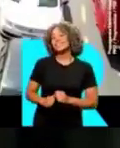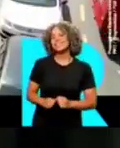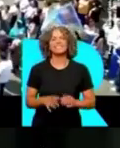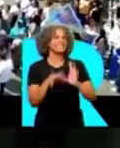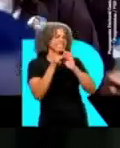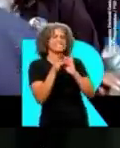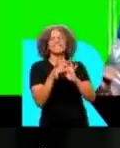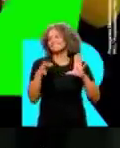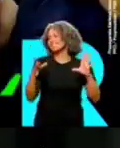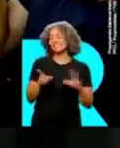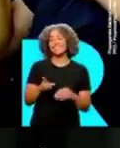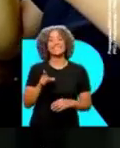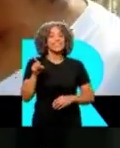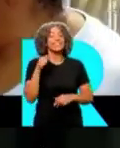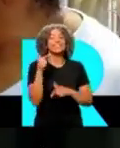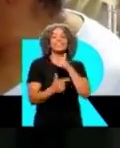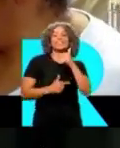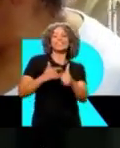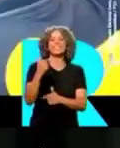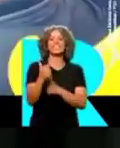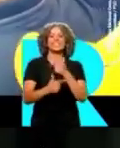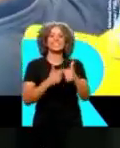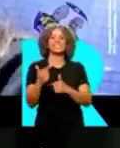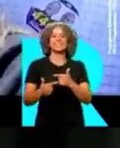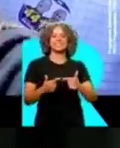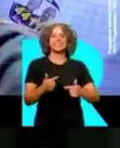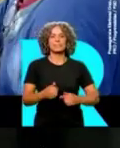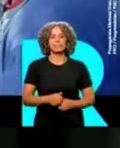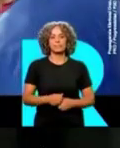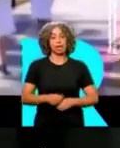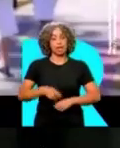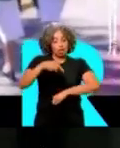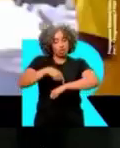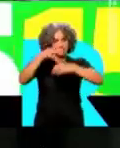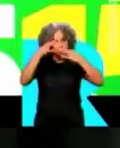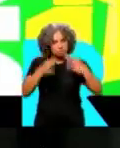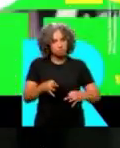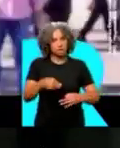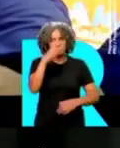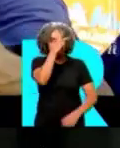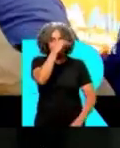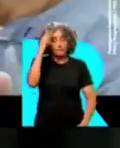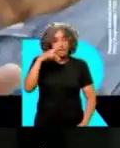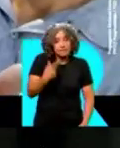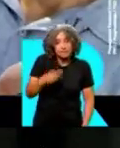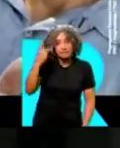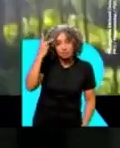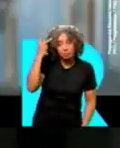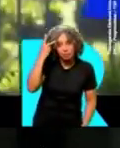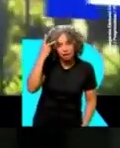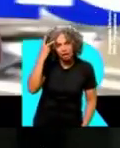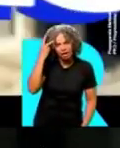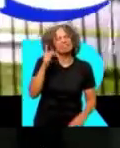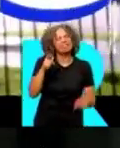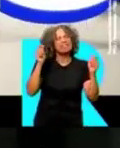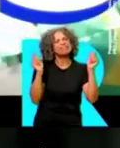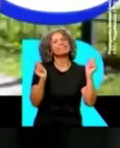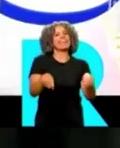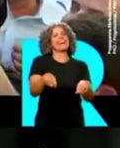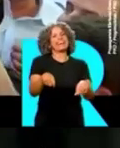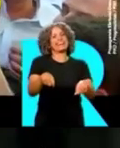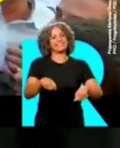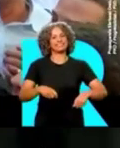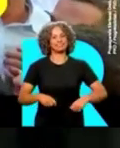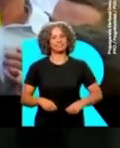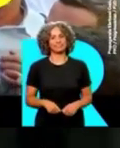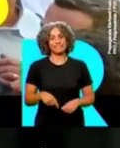trabalhar. Deixa o cara governar. E nessa hora, que ser prefeito de São Paulo, vale